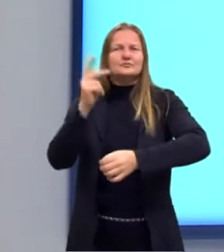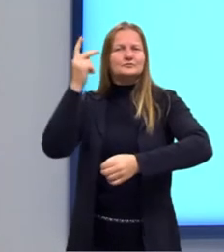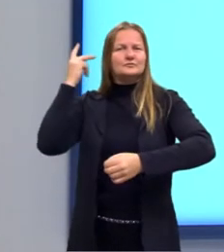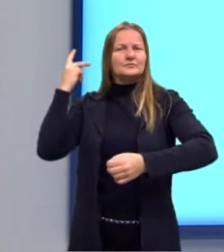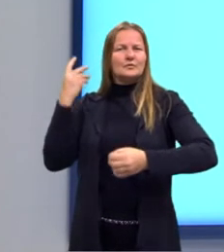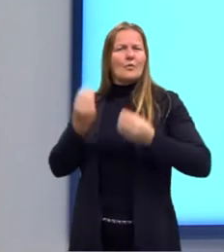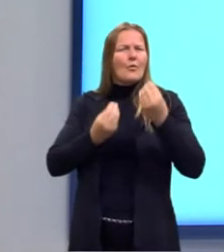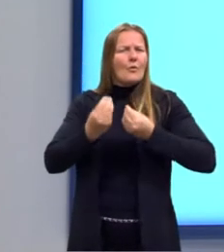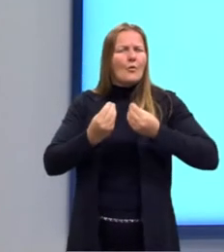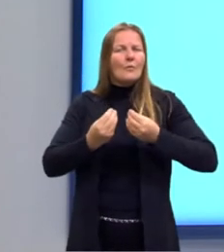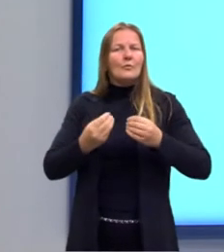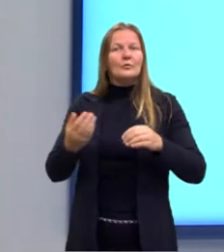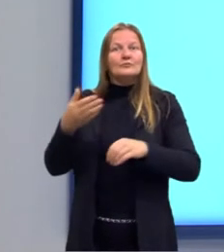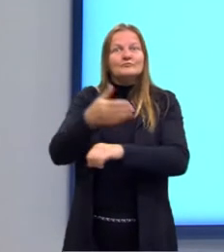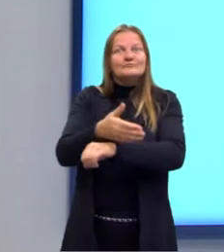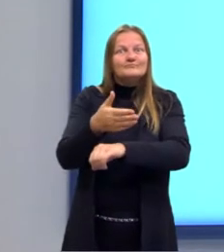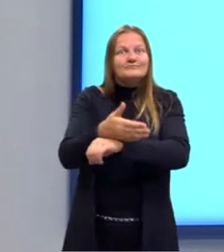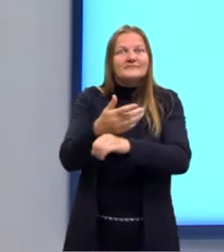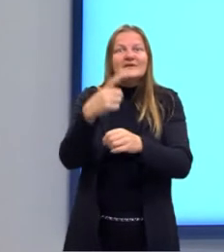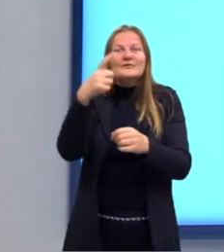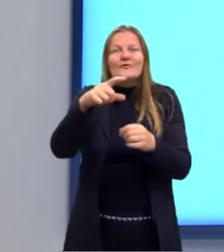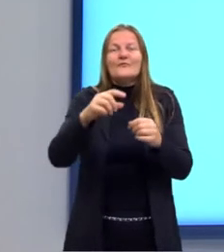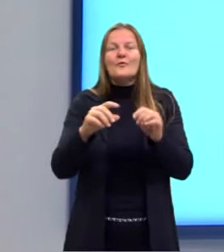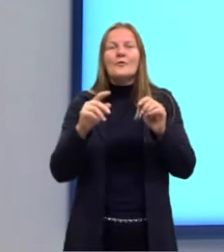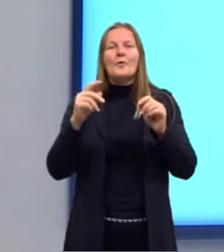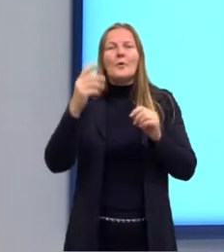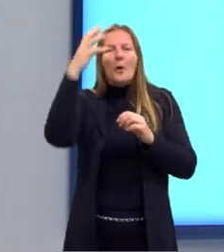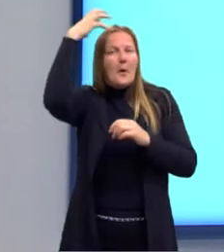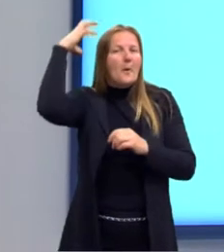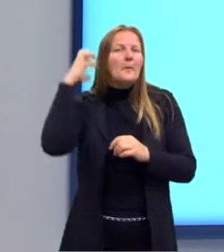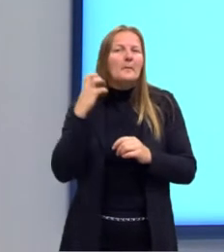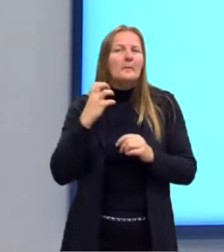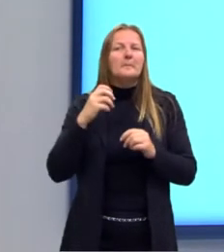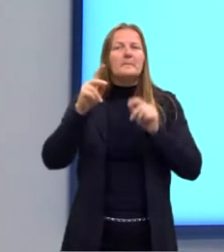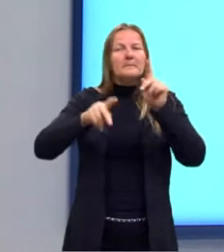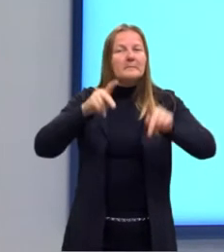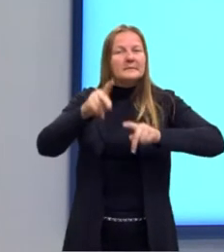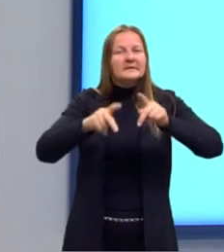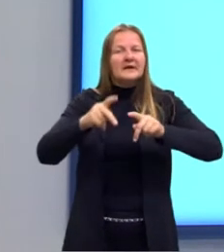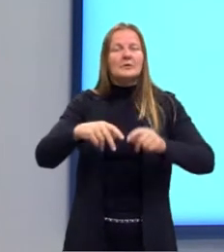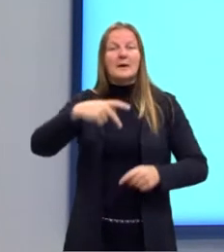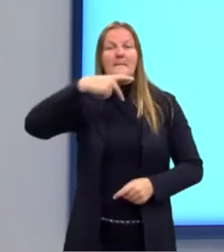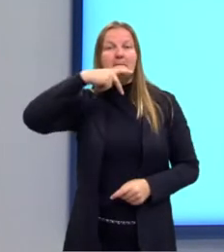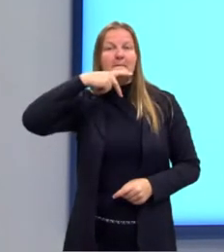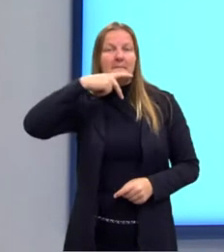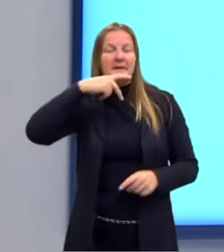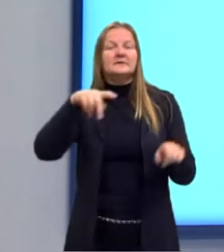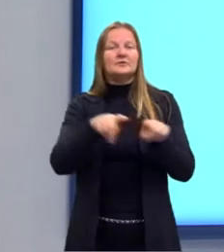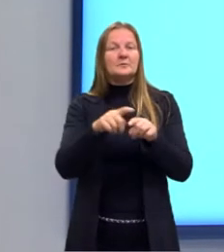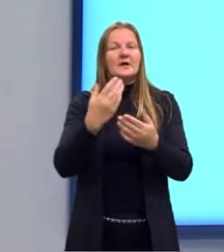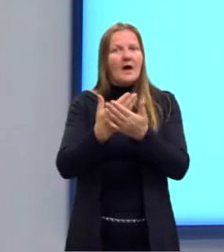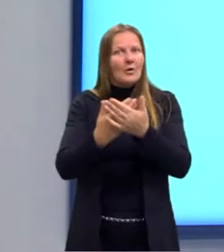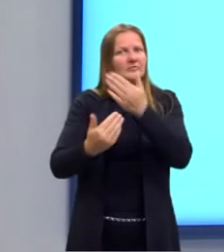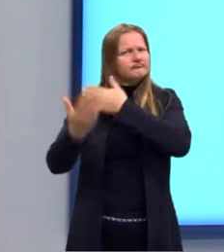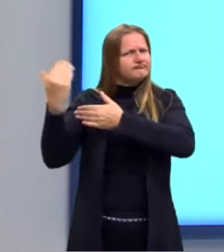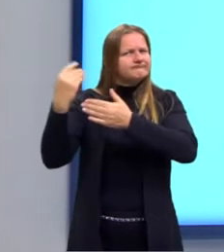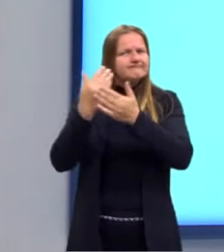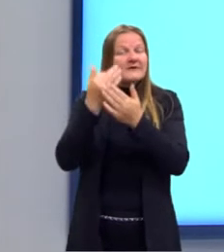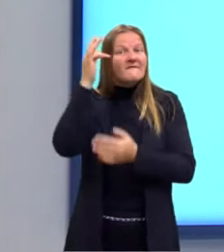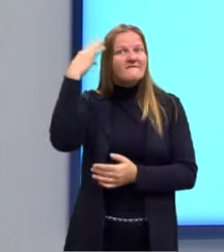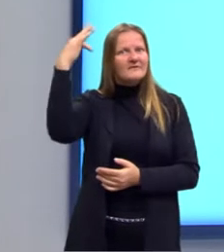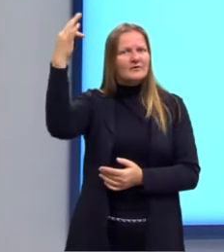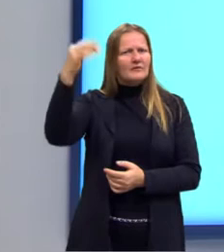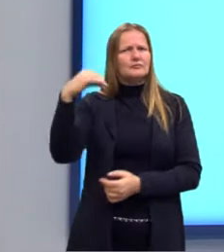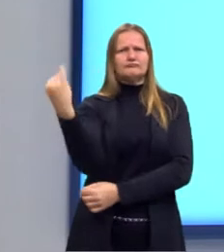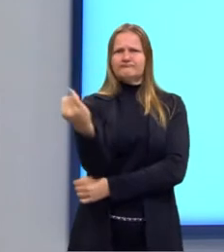entrando novamente Pitágoras, Platão, que nós já citamos nas aulas anteriores, que foram filósofos